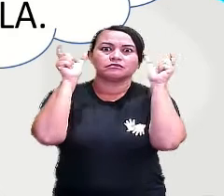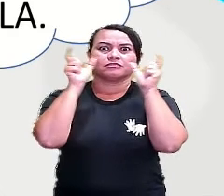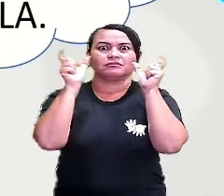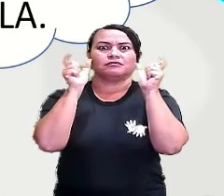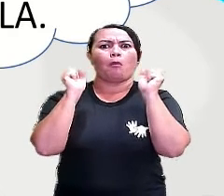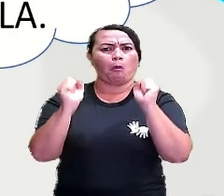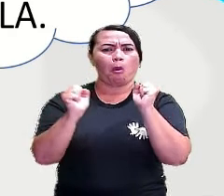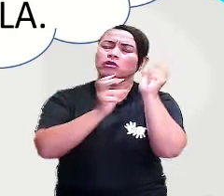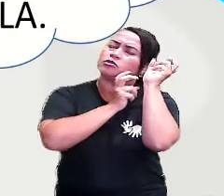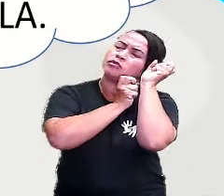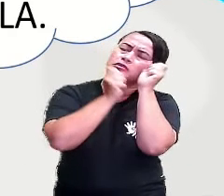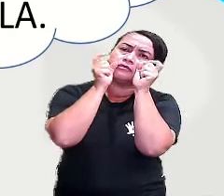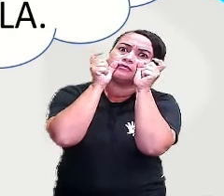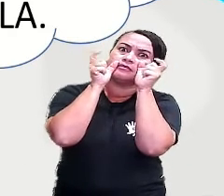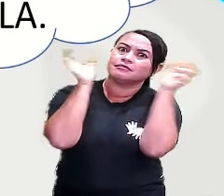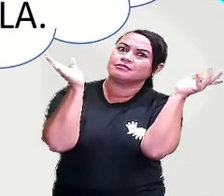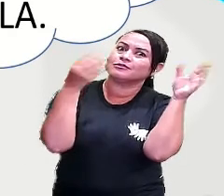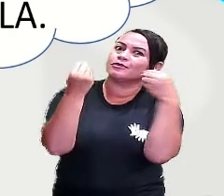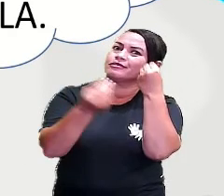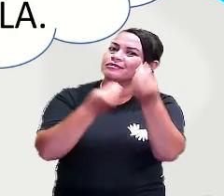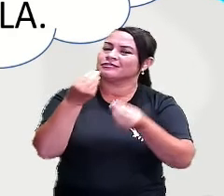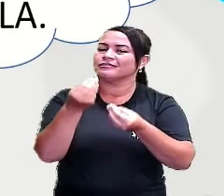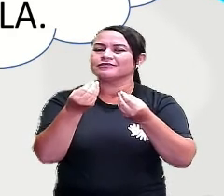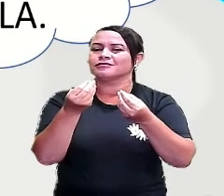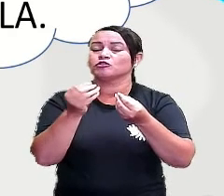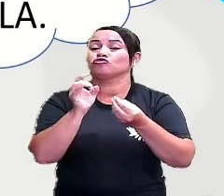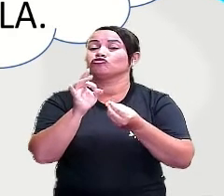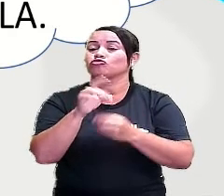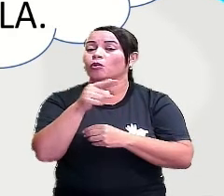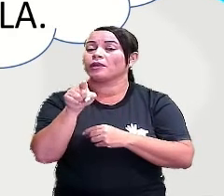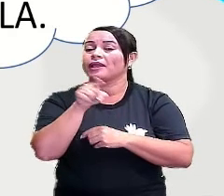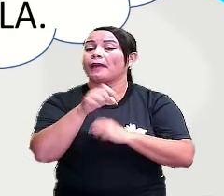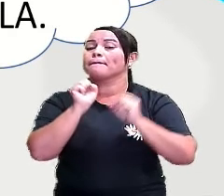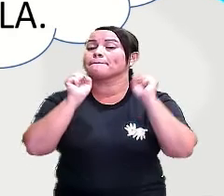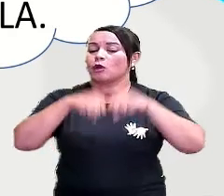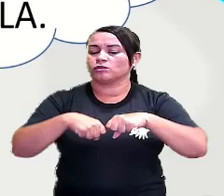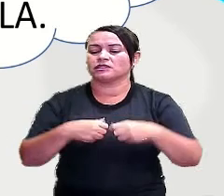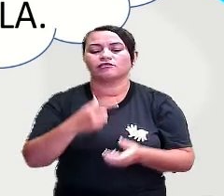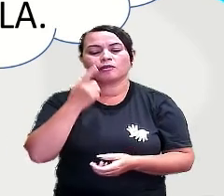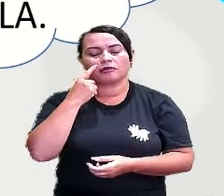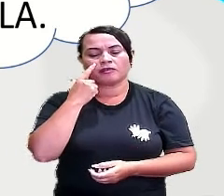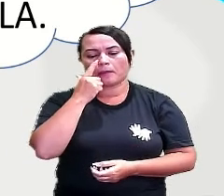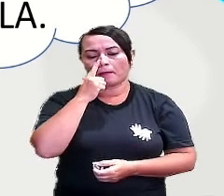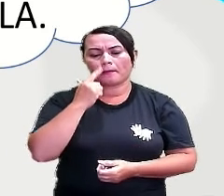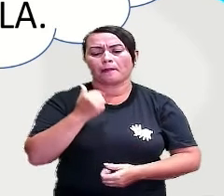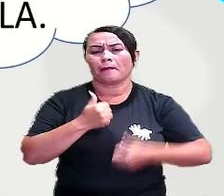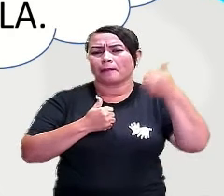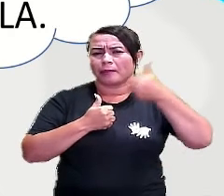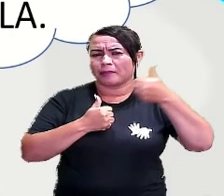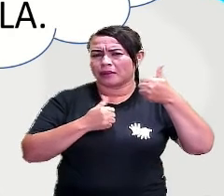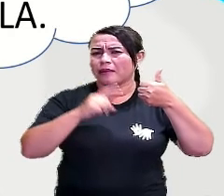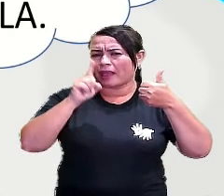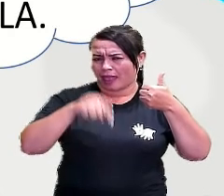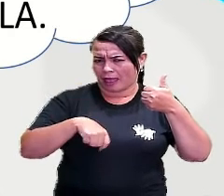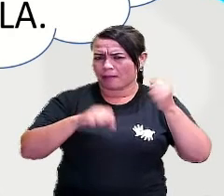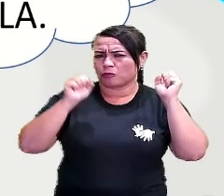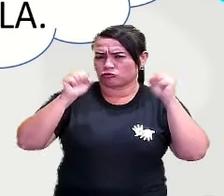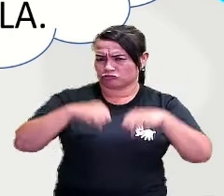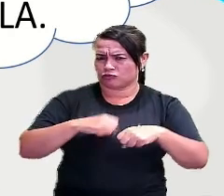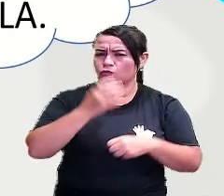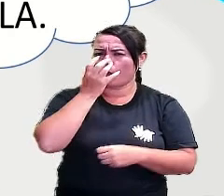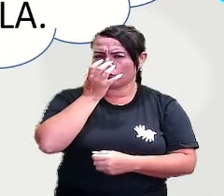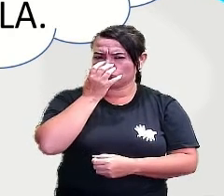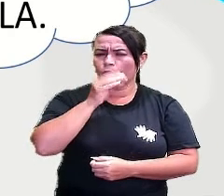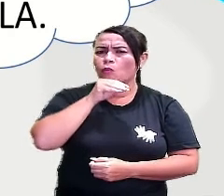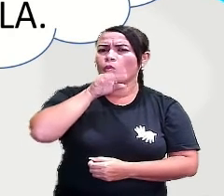marcar só o que é possível, tá certo, gente? Então, na primeira lei. É possível um cachorro